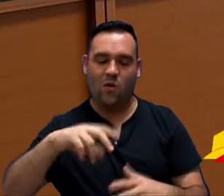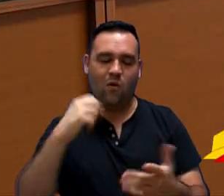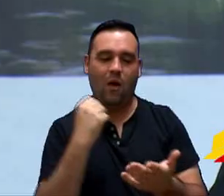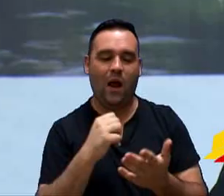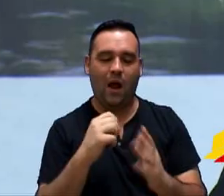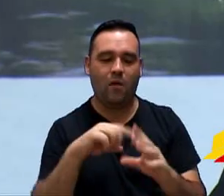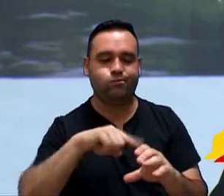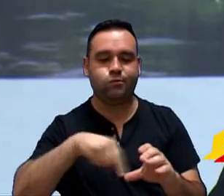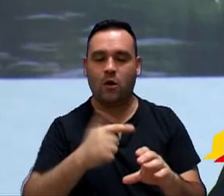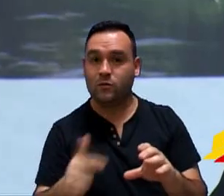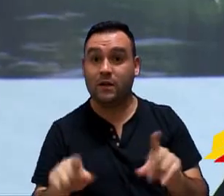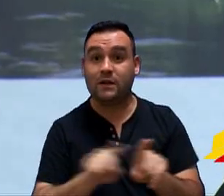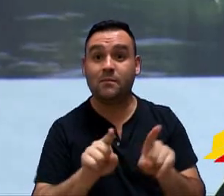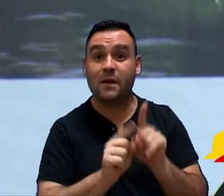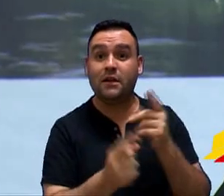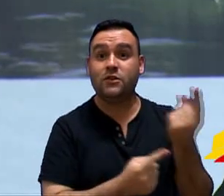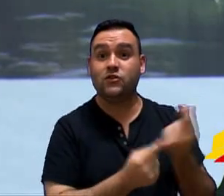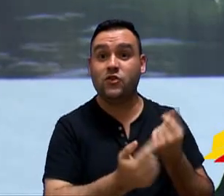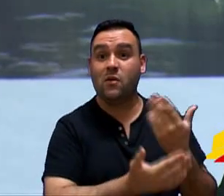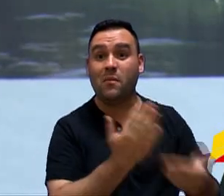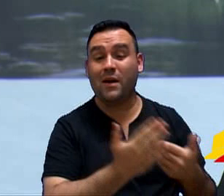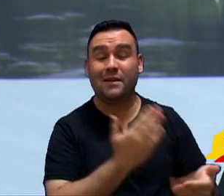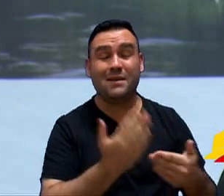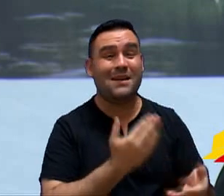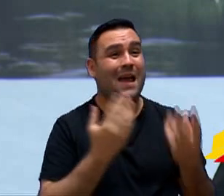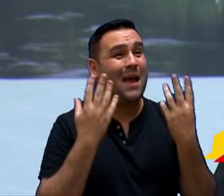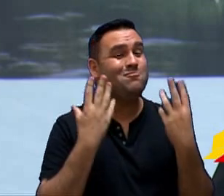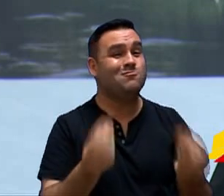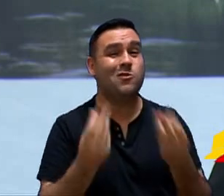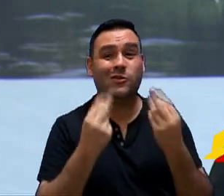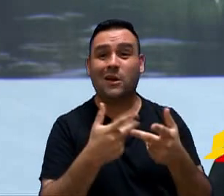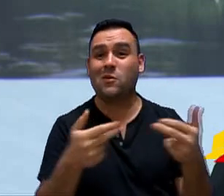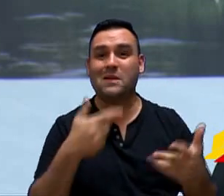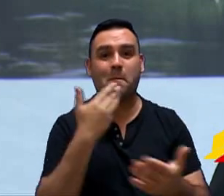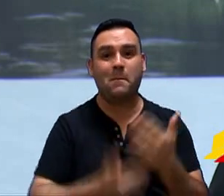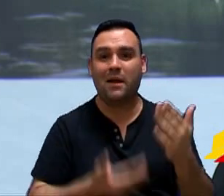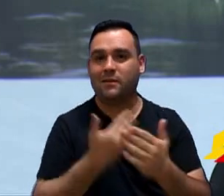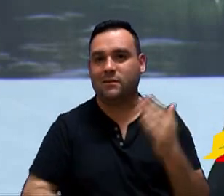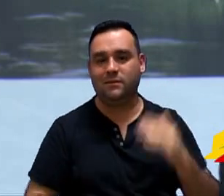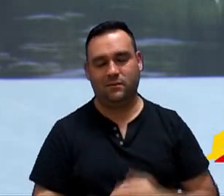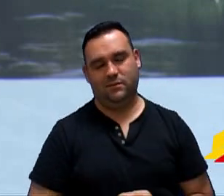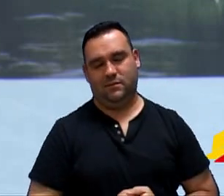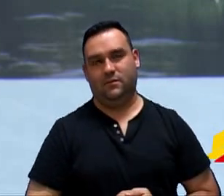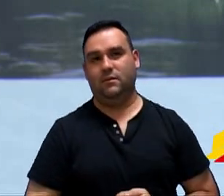e a perda de receita. É muito... Um volume grande de recursos.